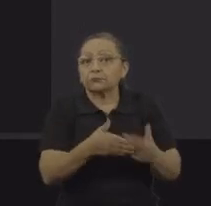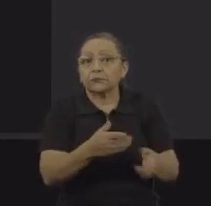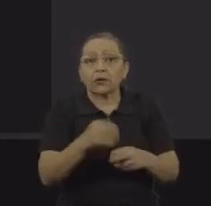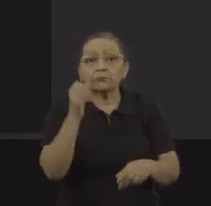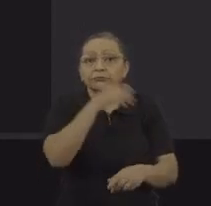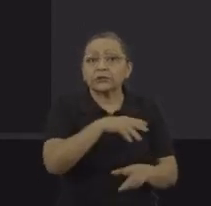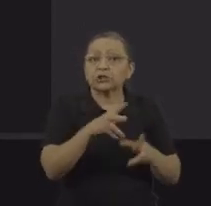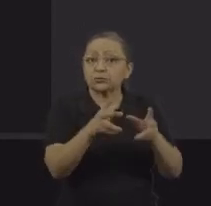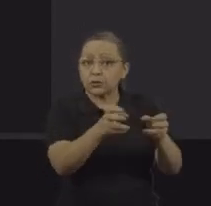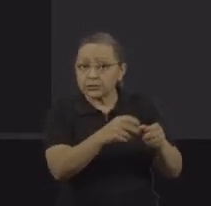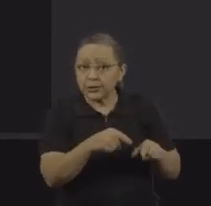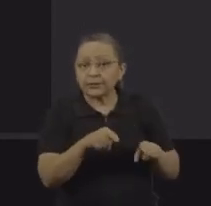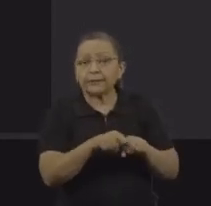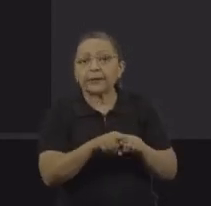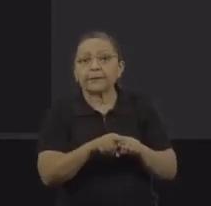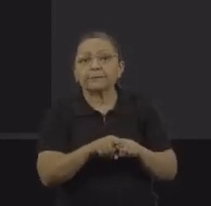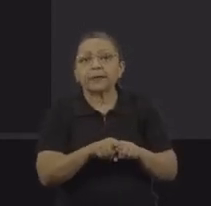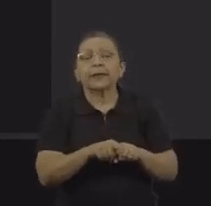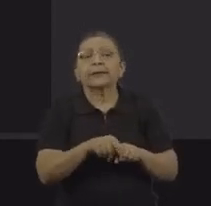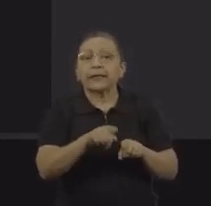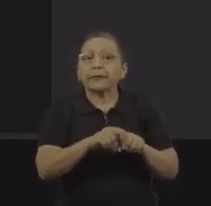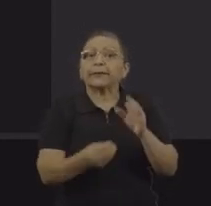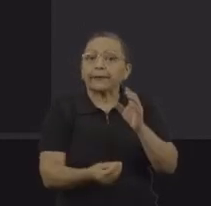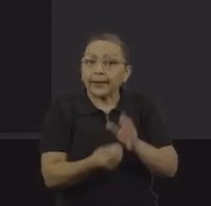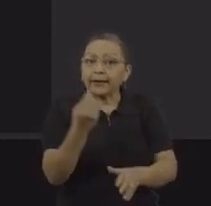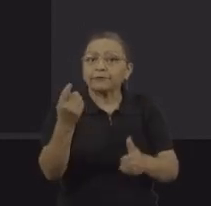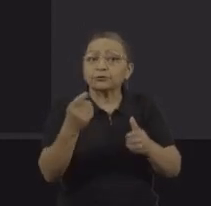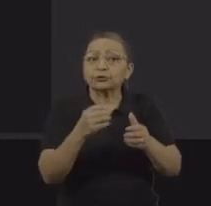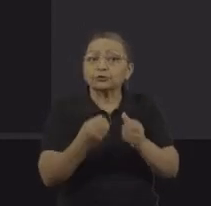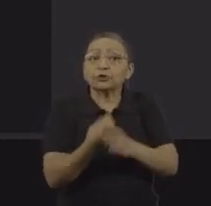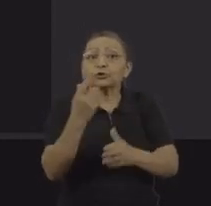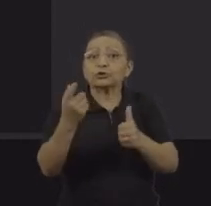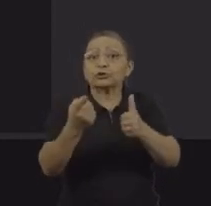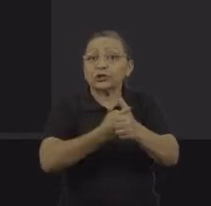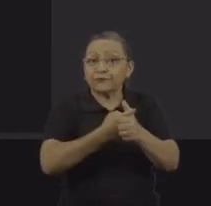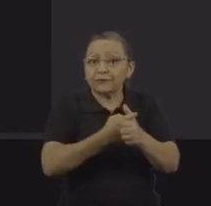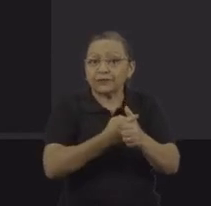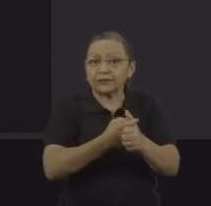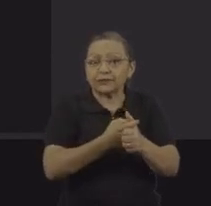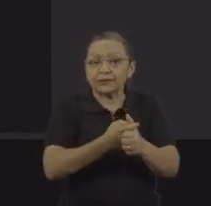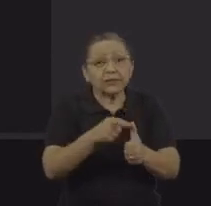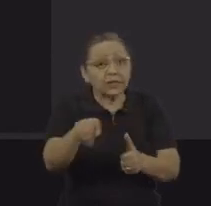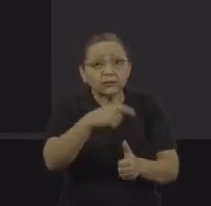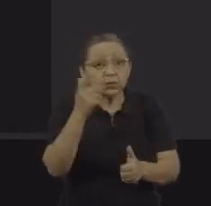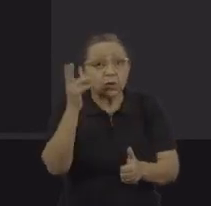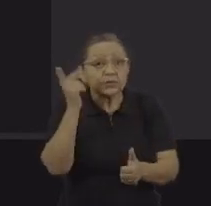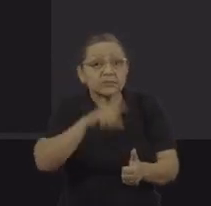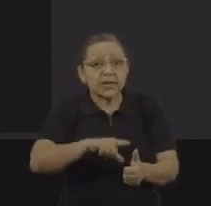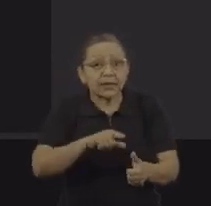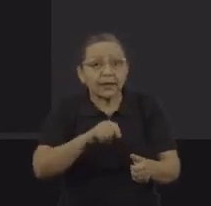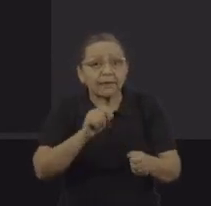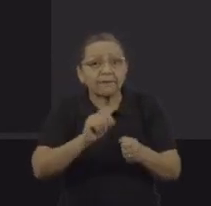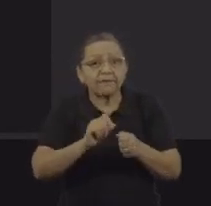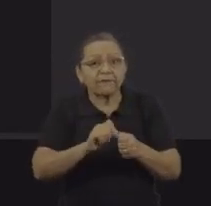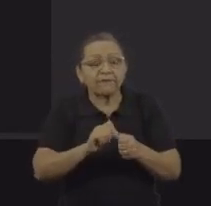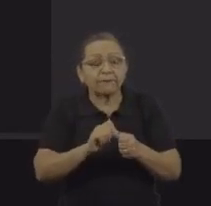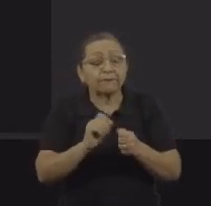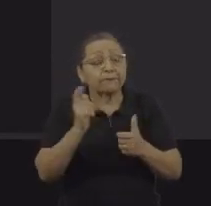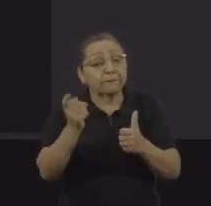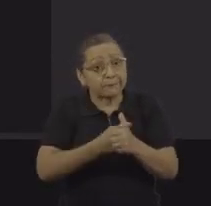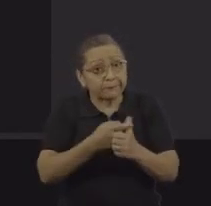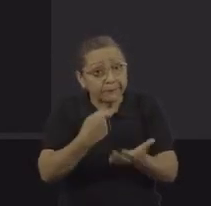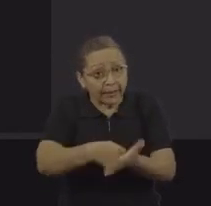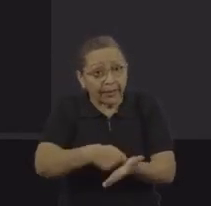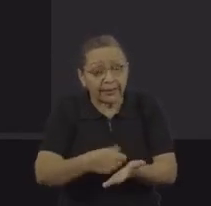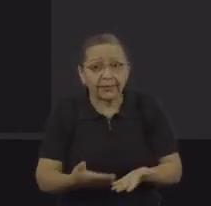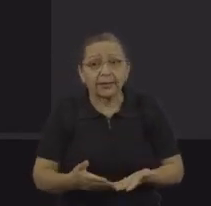E aí, em cima disso, eram fabricadas dívidas fraudulentas do período em que eles estavam na frente de trabalho. Então aqui a gente tem a lista dos itens